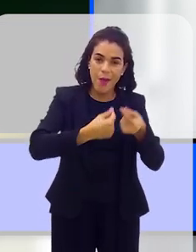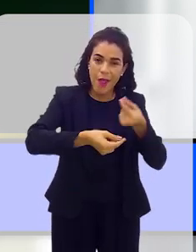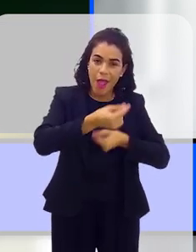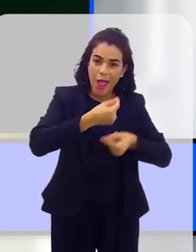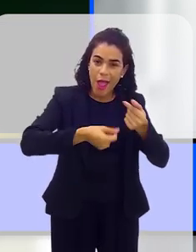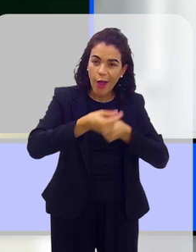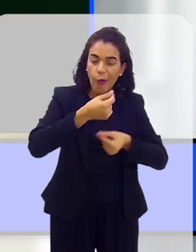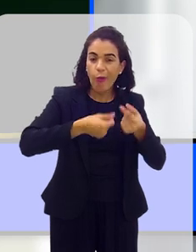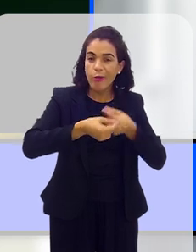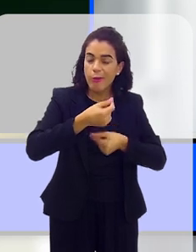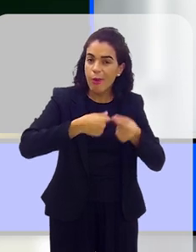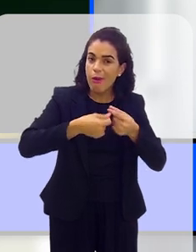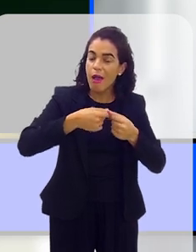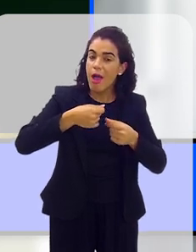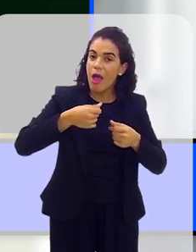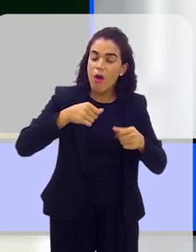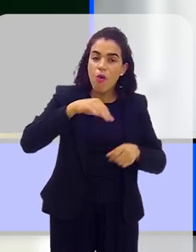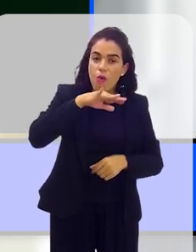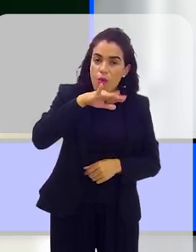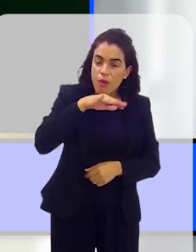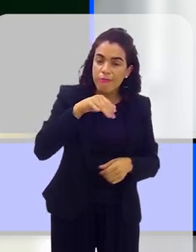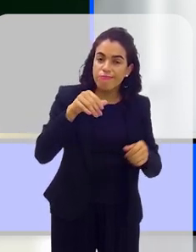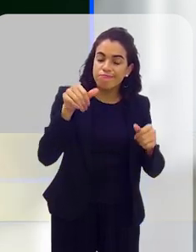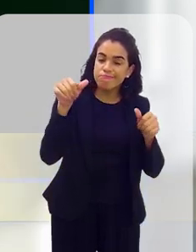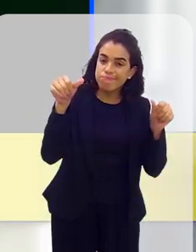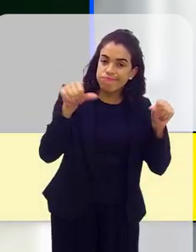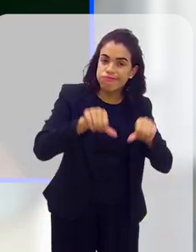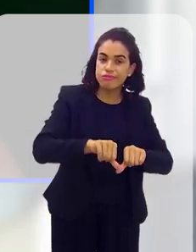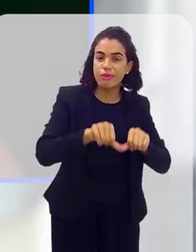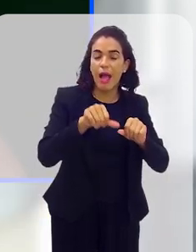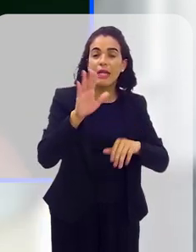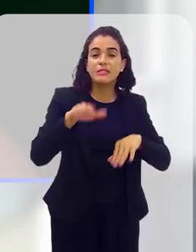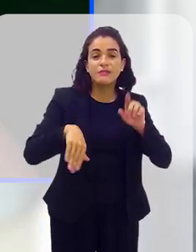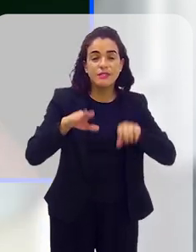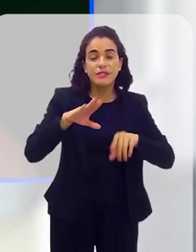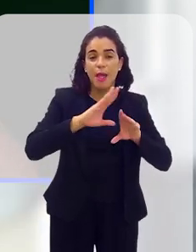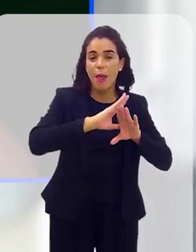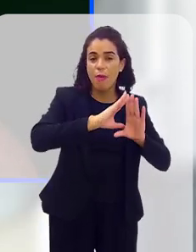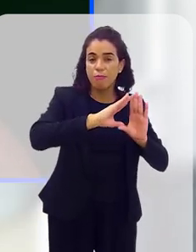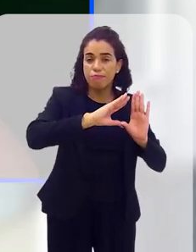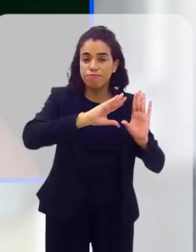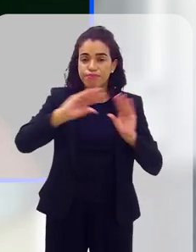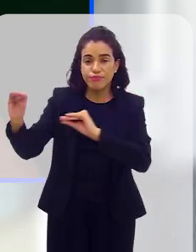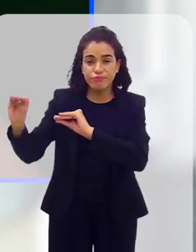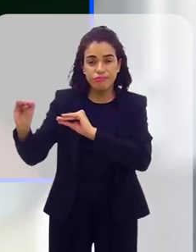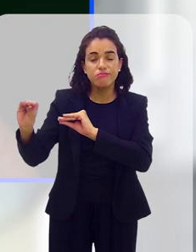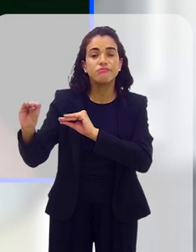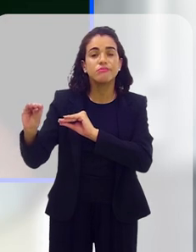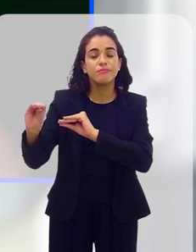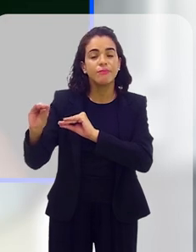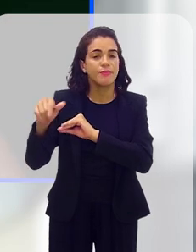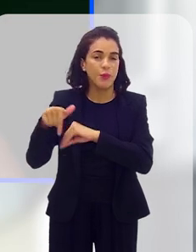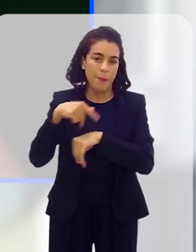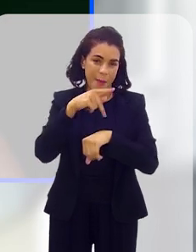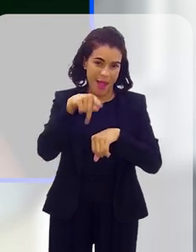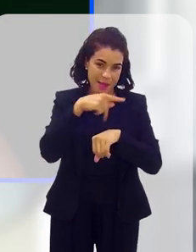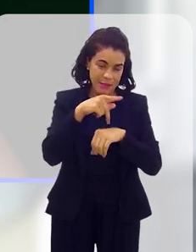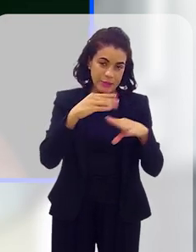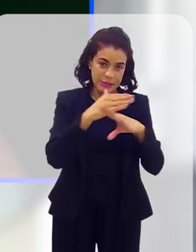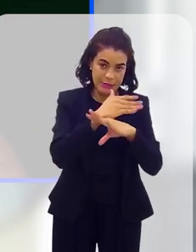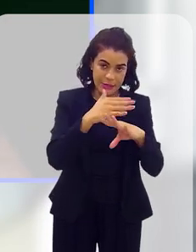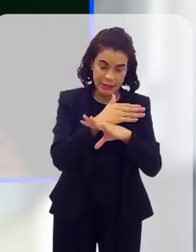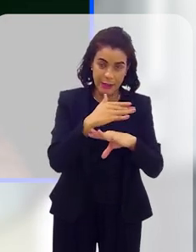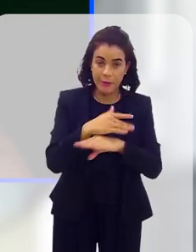é muito, mas muito ruim, às vezes também é o refugiado, né, então